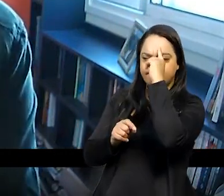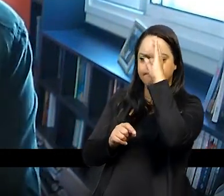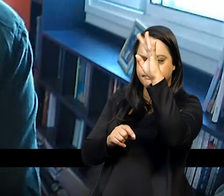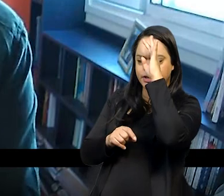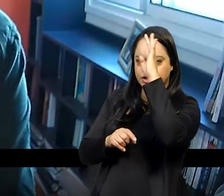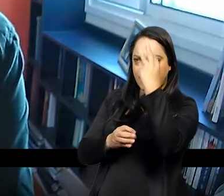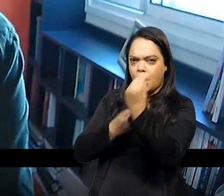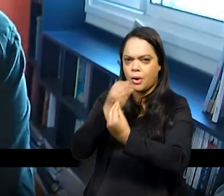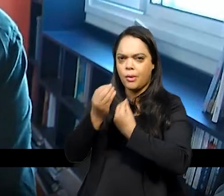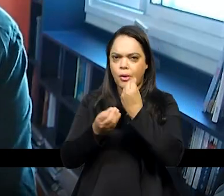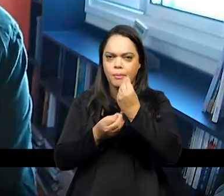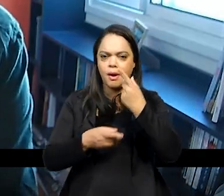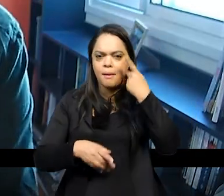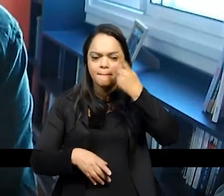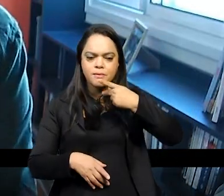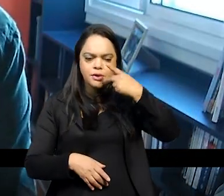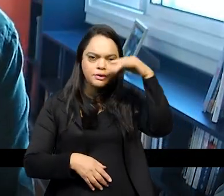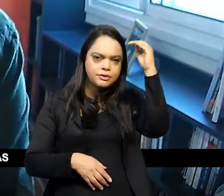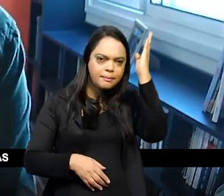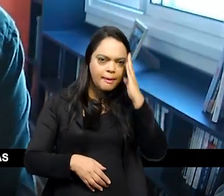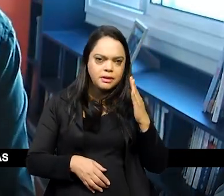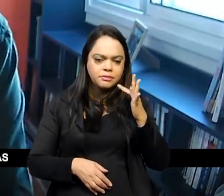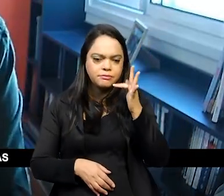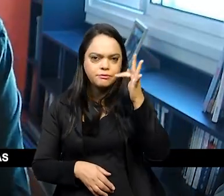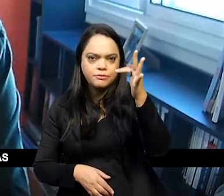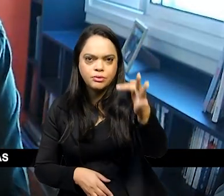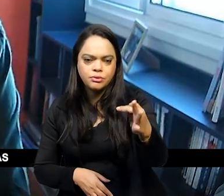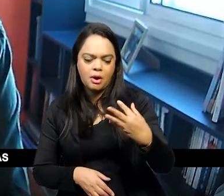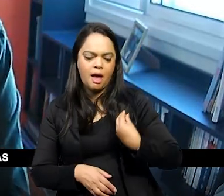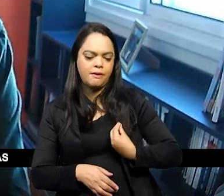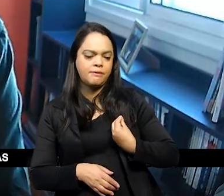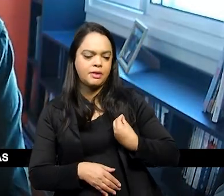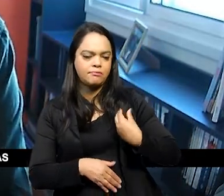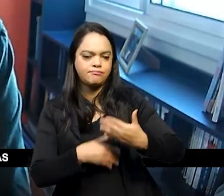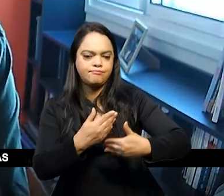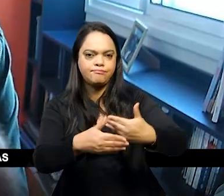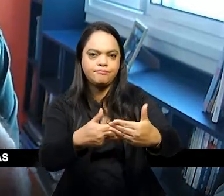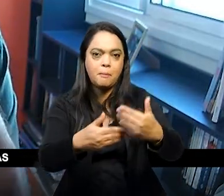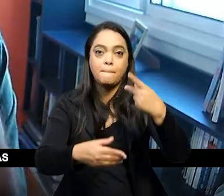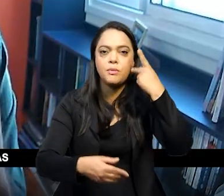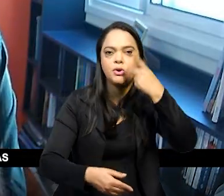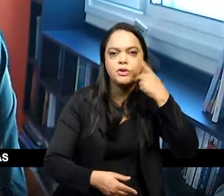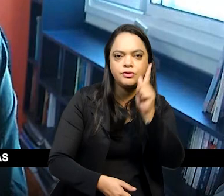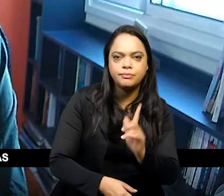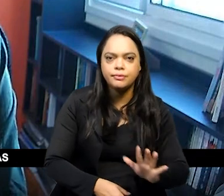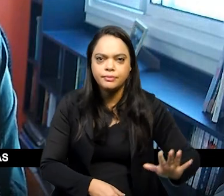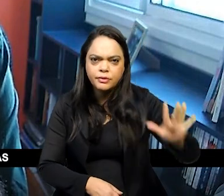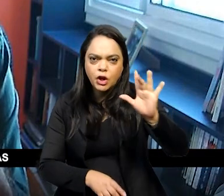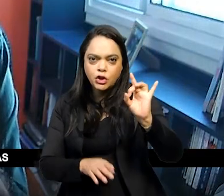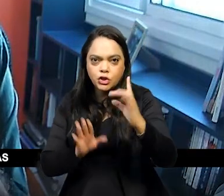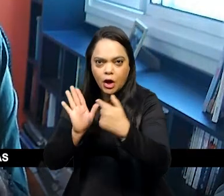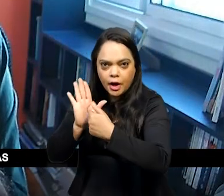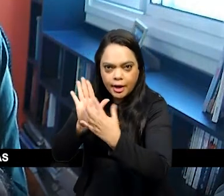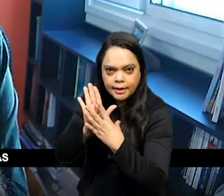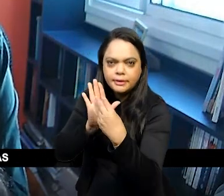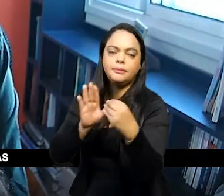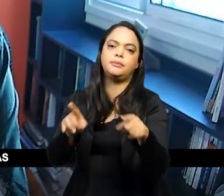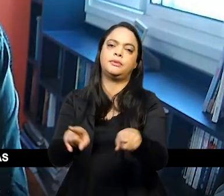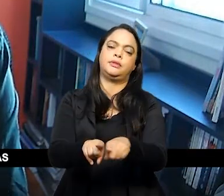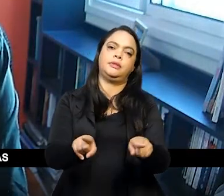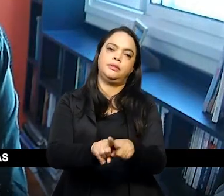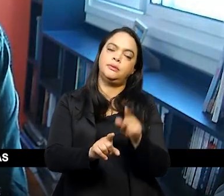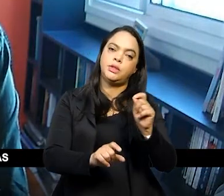municiar a luta política os processos políticos a vida política em geral mas não só exemplos uma série